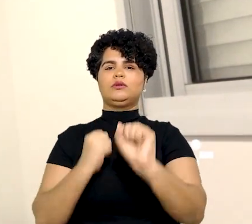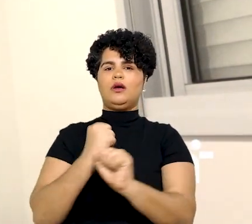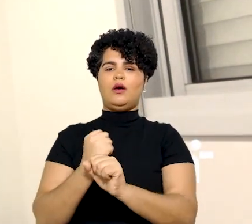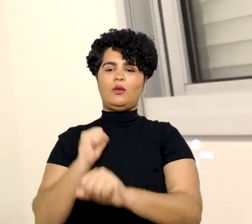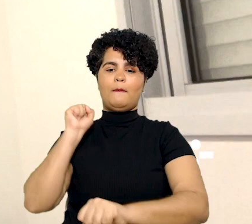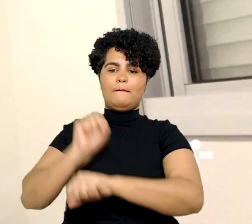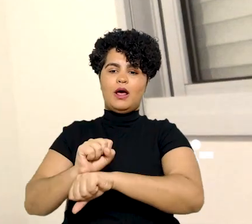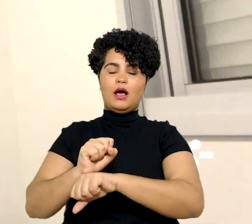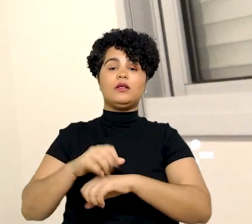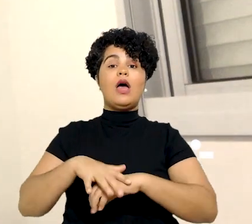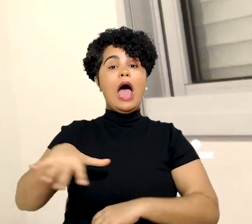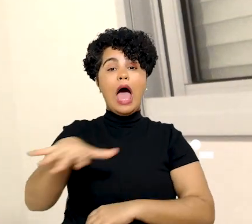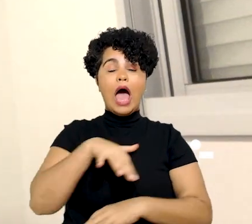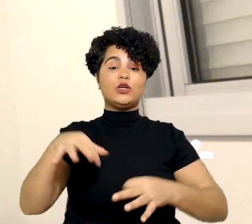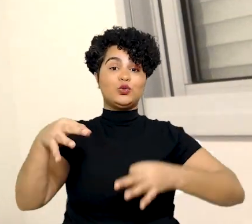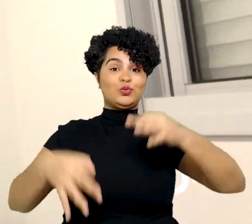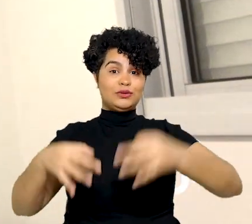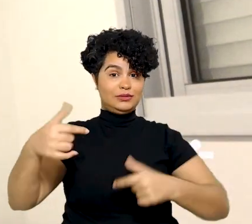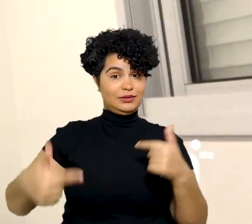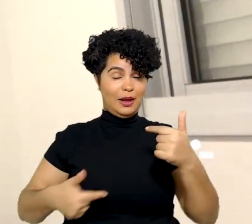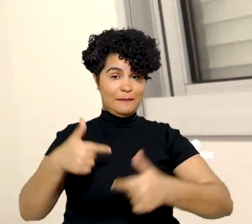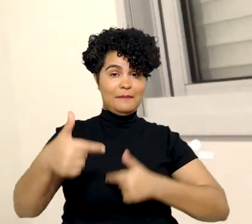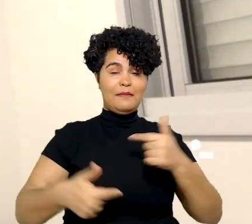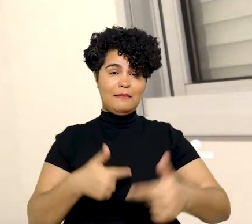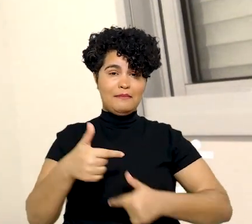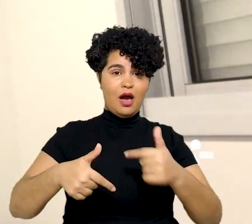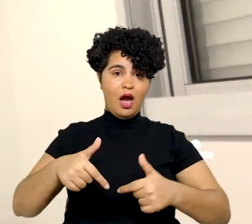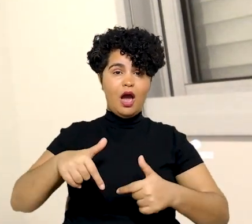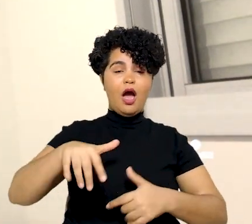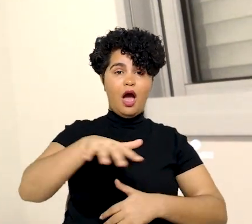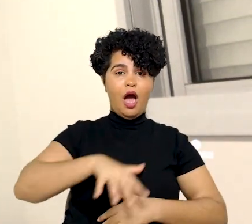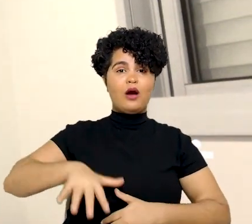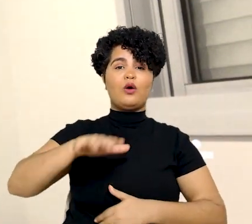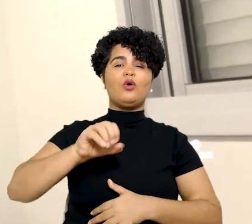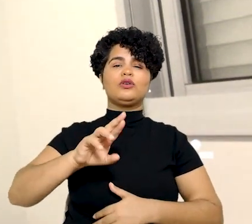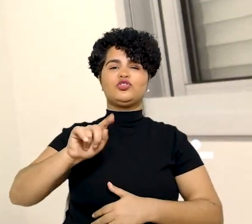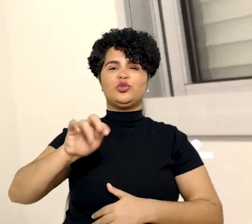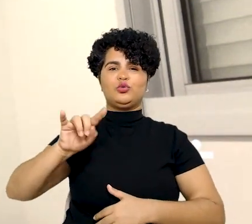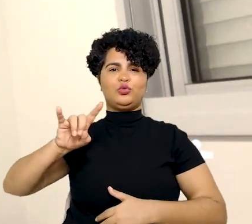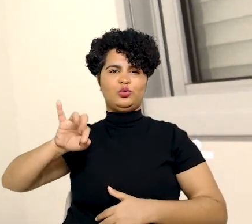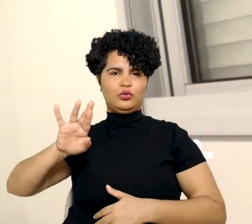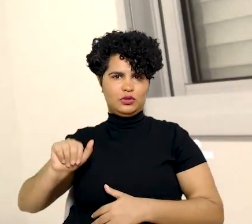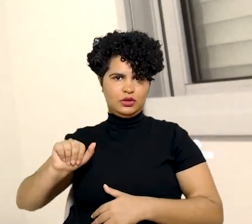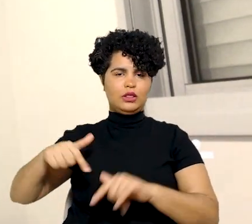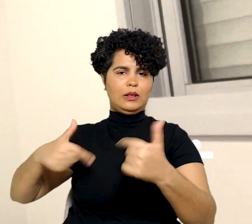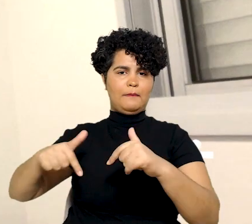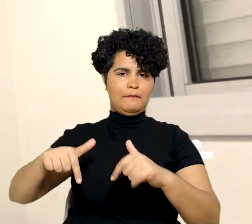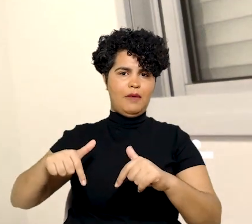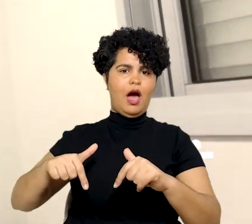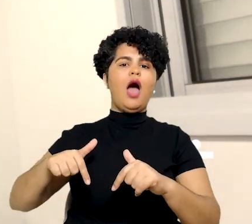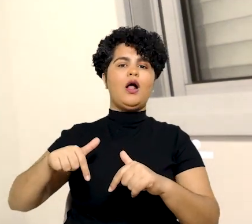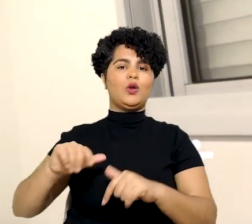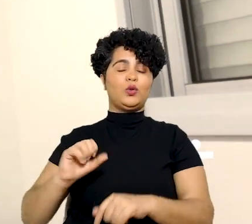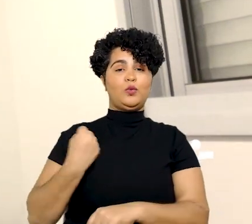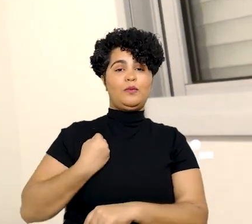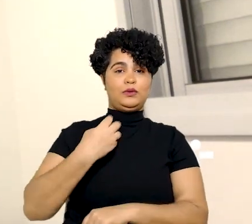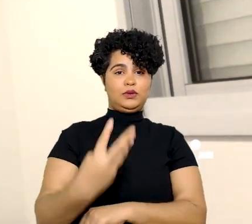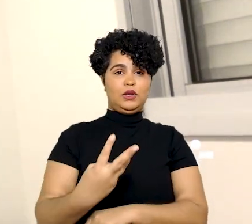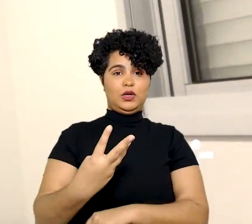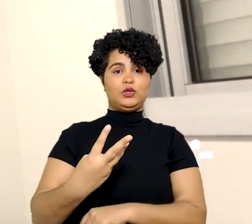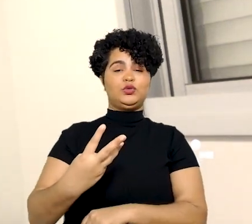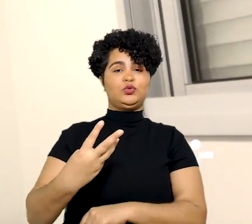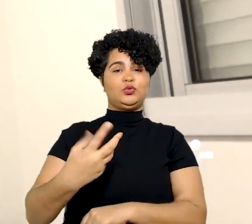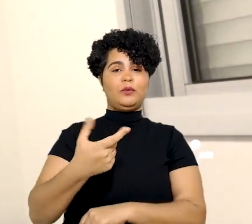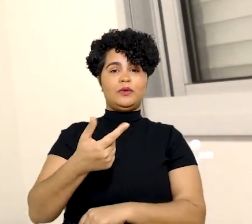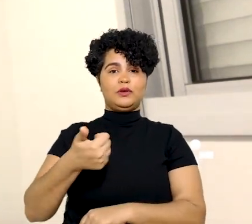prazo da prescrição intercorrente. No âmbito da Justiça do Trabalho, a Corregedoria Geral da Justiça do Trabalho, por